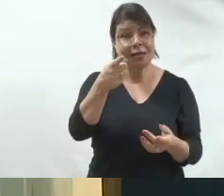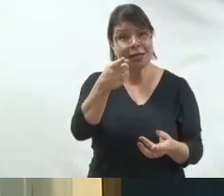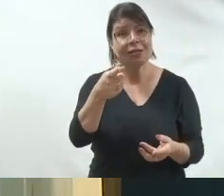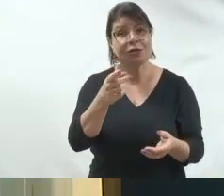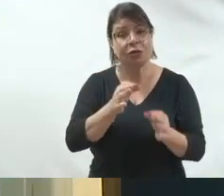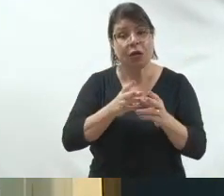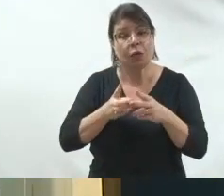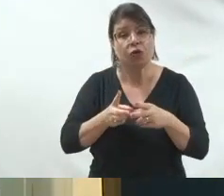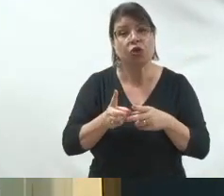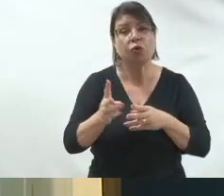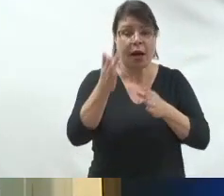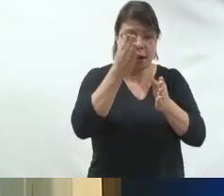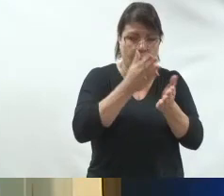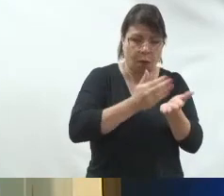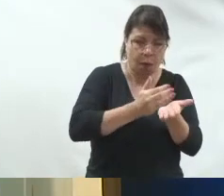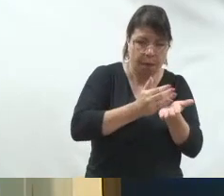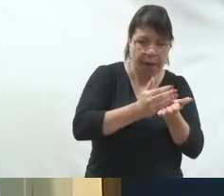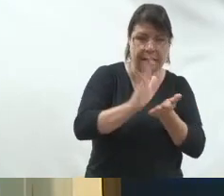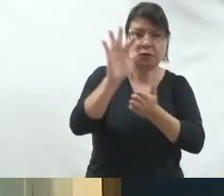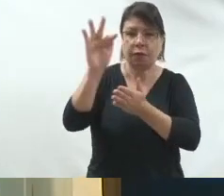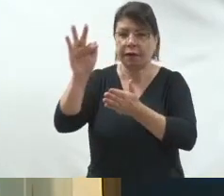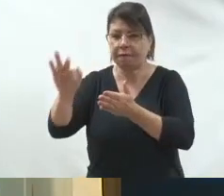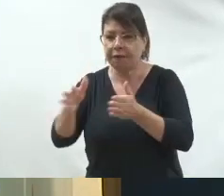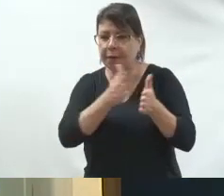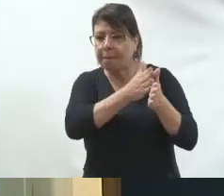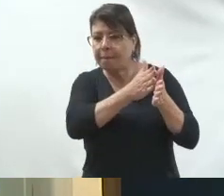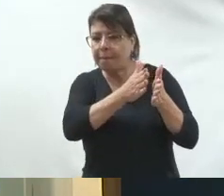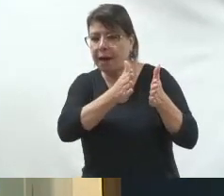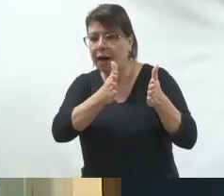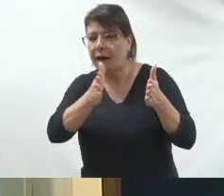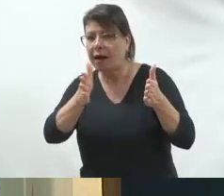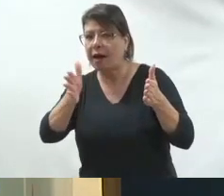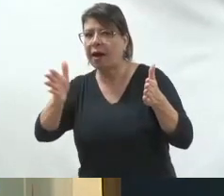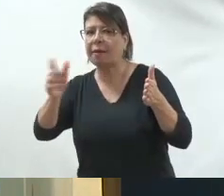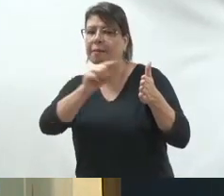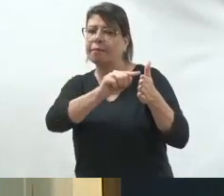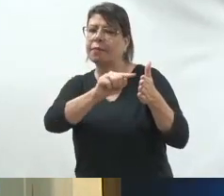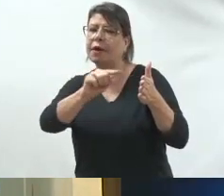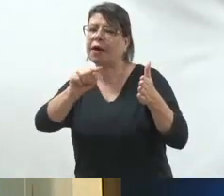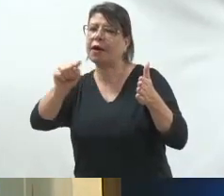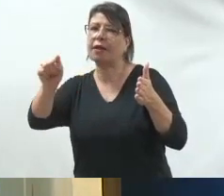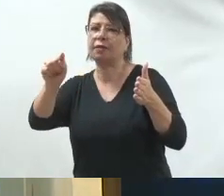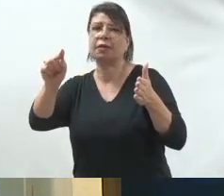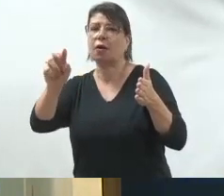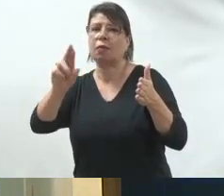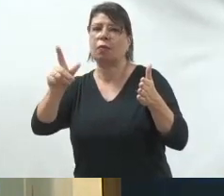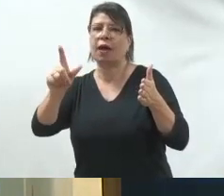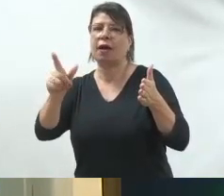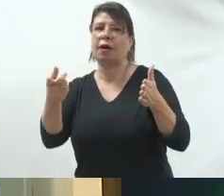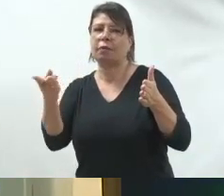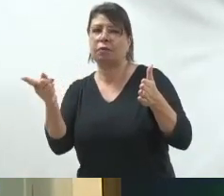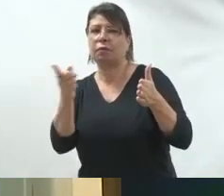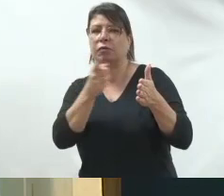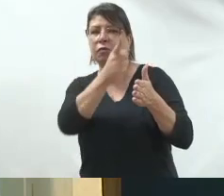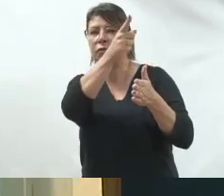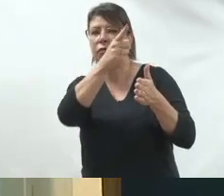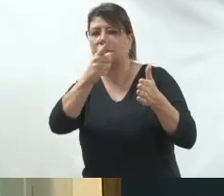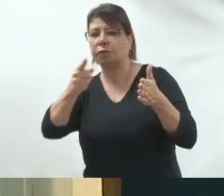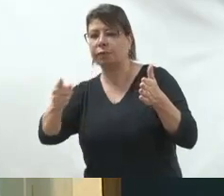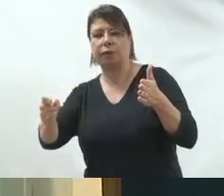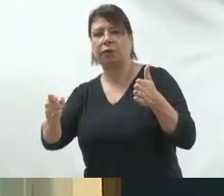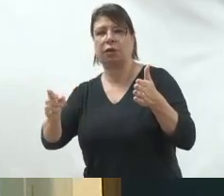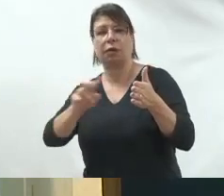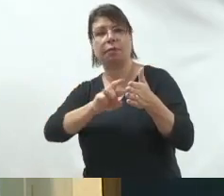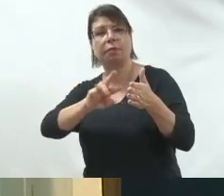a cadência da sua campanha. Então, estou colocando vocês nesse momento, na pré-campanha, para dentro de uma